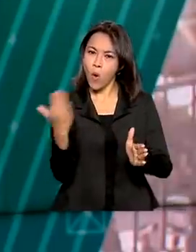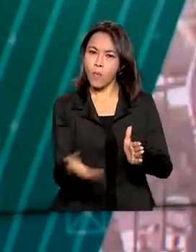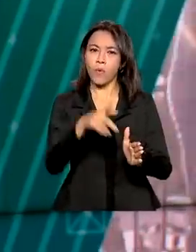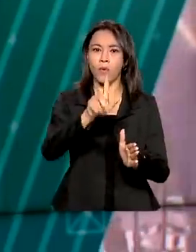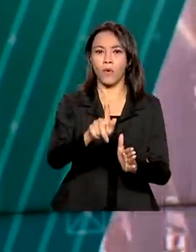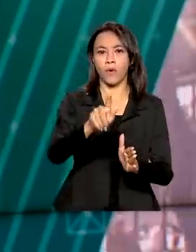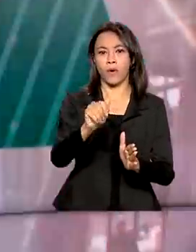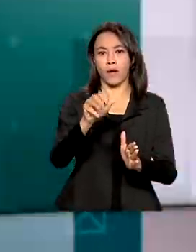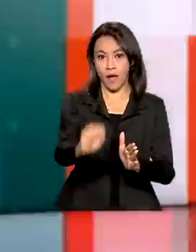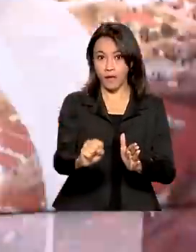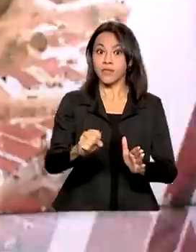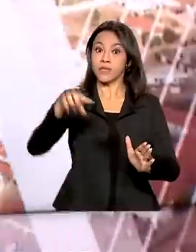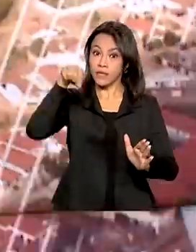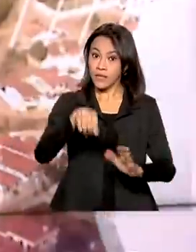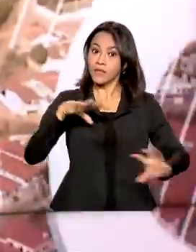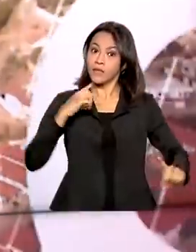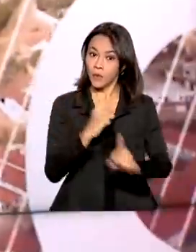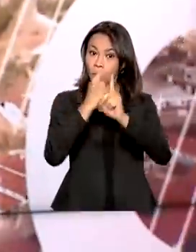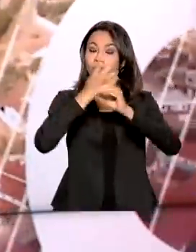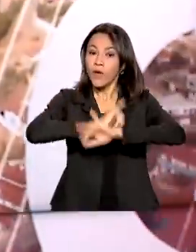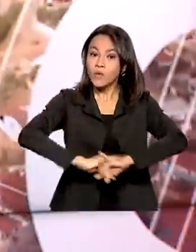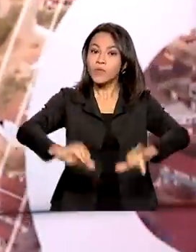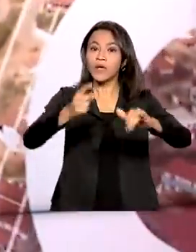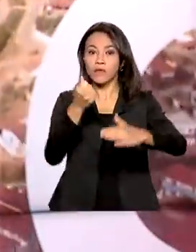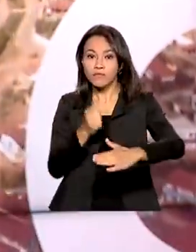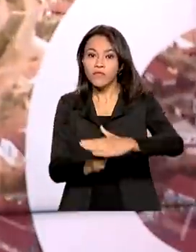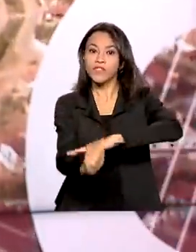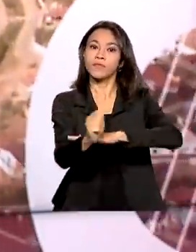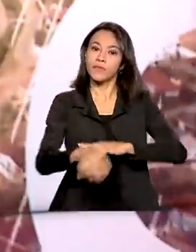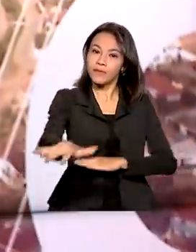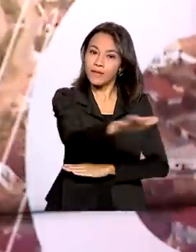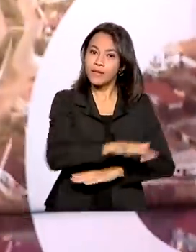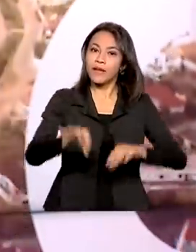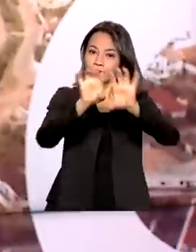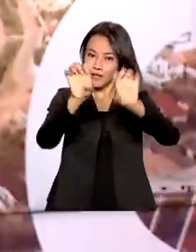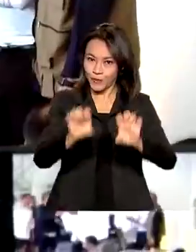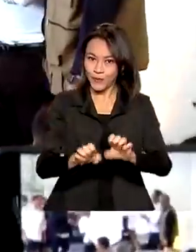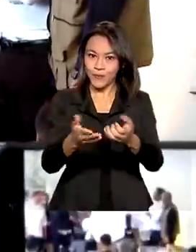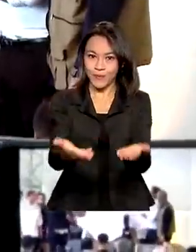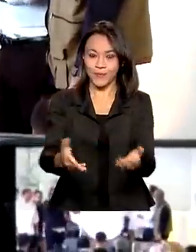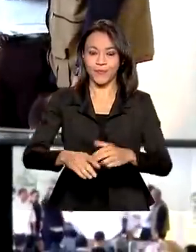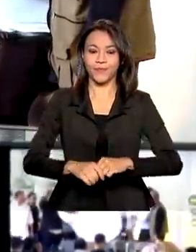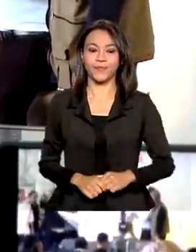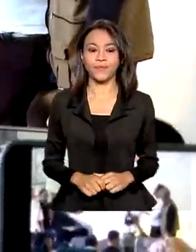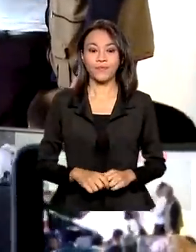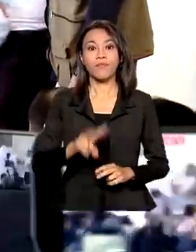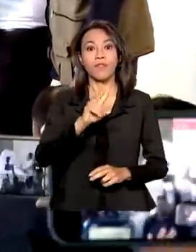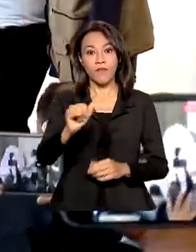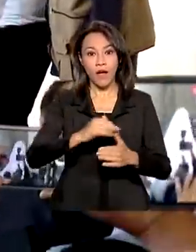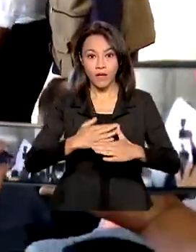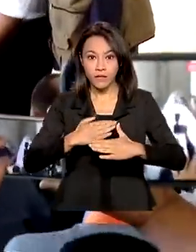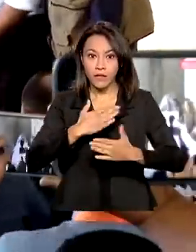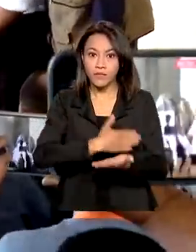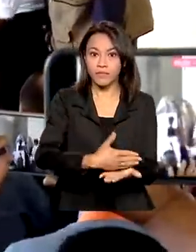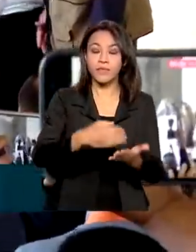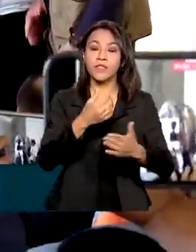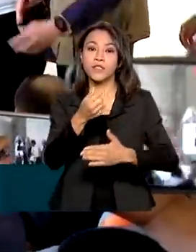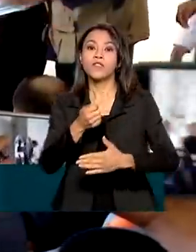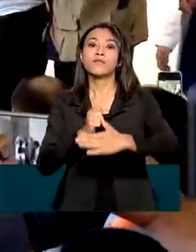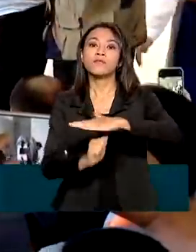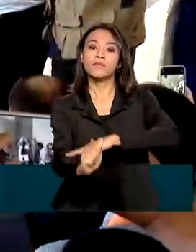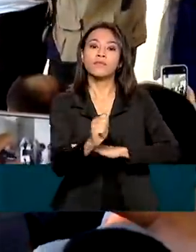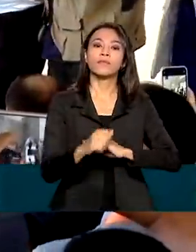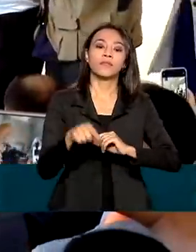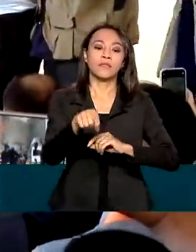cerimônia, ainda foram anunciados investimentos em infraestrutura na região. Serão investidos cerca de R$ bilhões